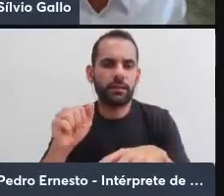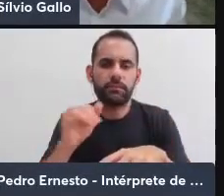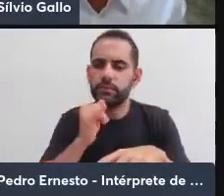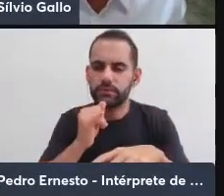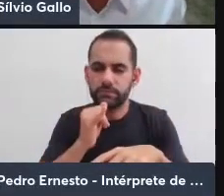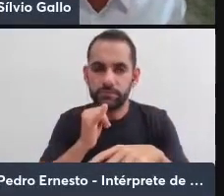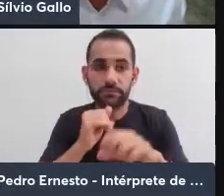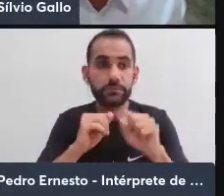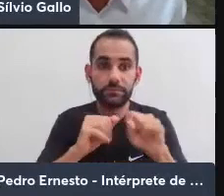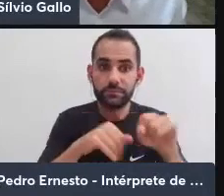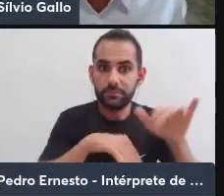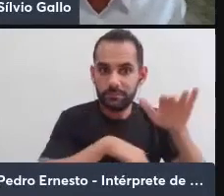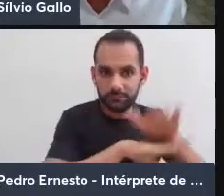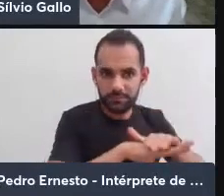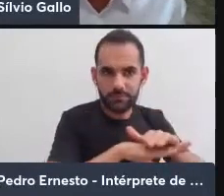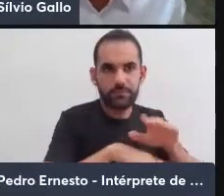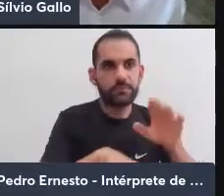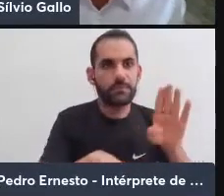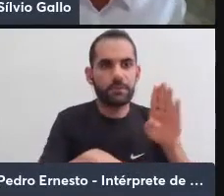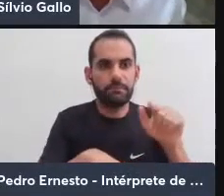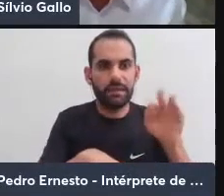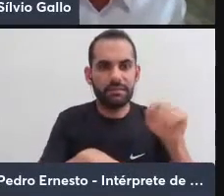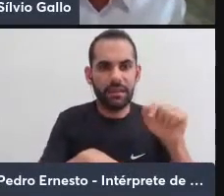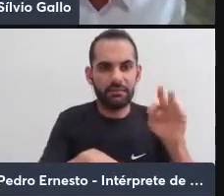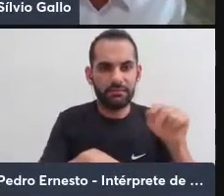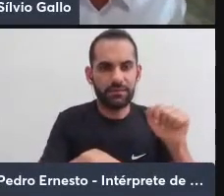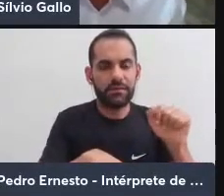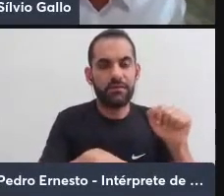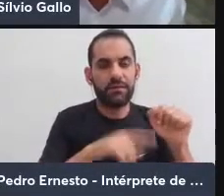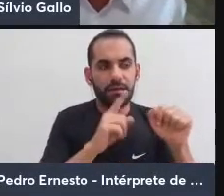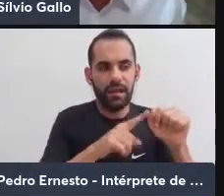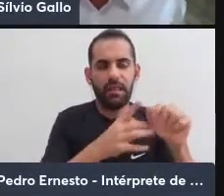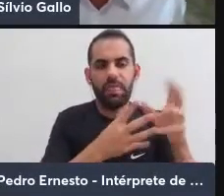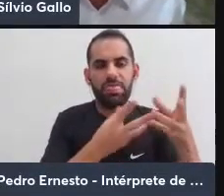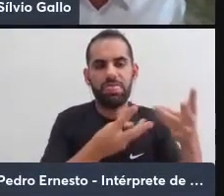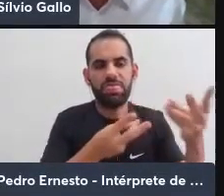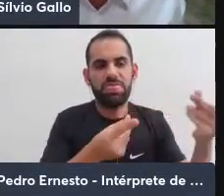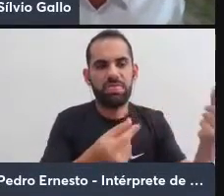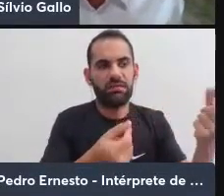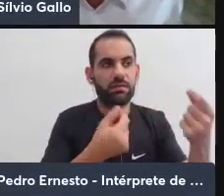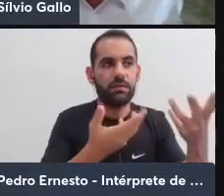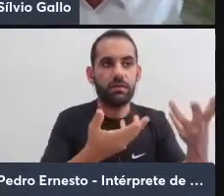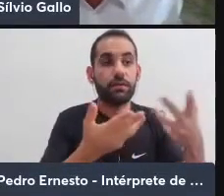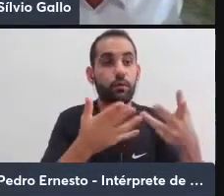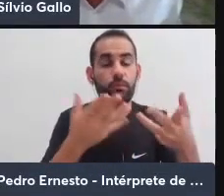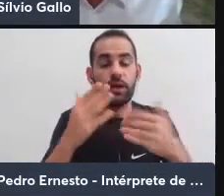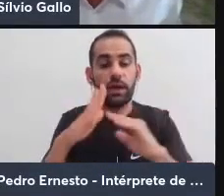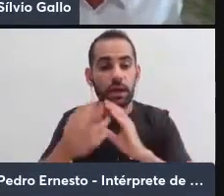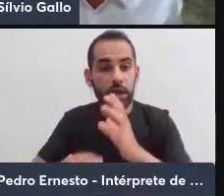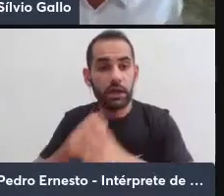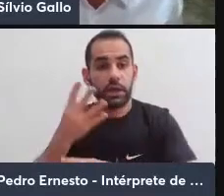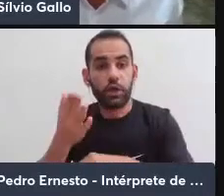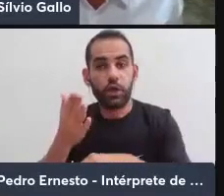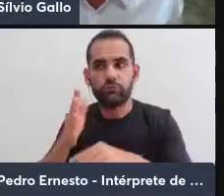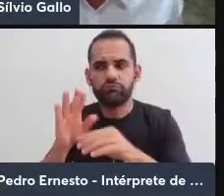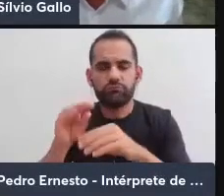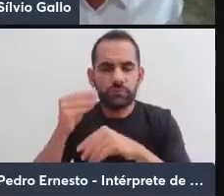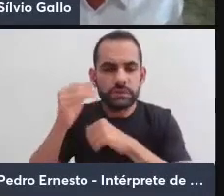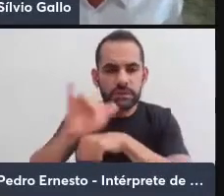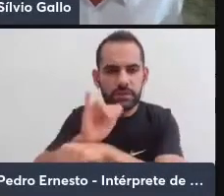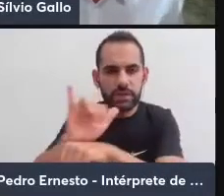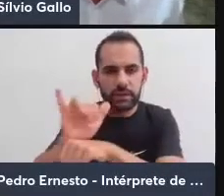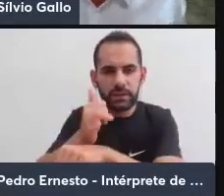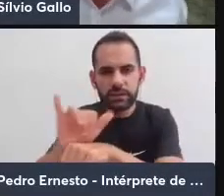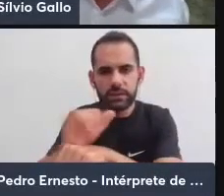guardar a batata que a gente acabou de colher, a batata vai apodrecer. Então, eles desenvolveram técnicas para desidratar as